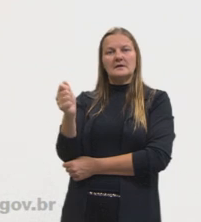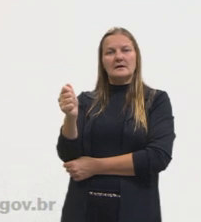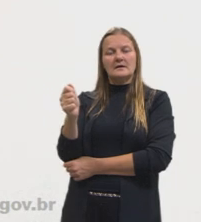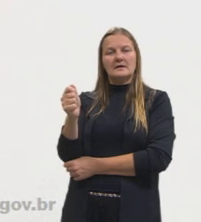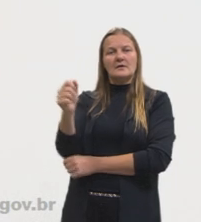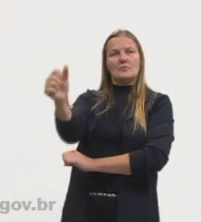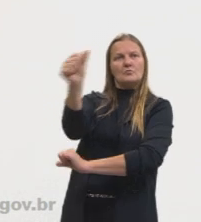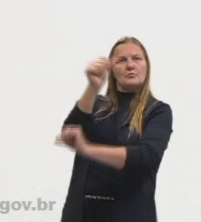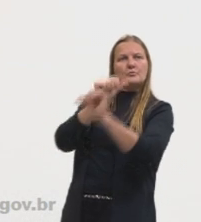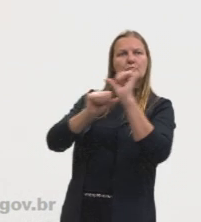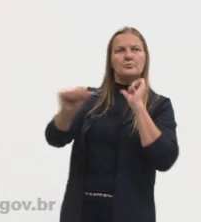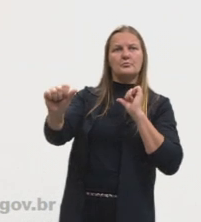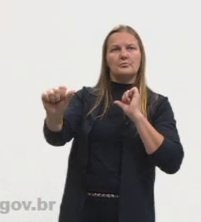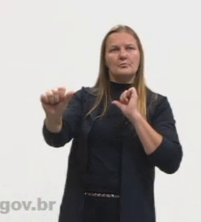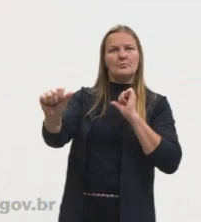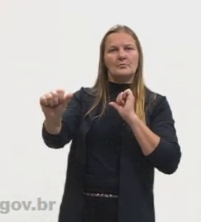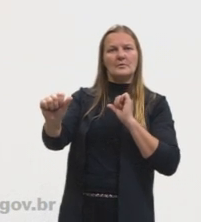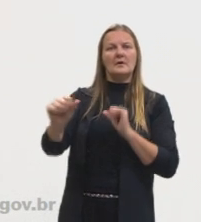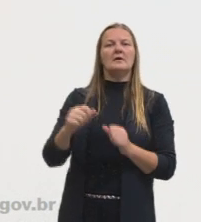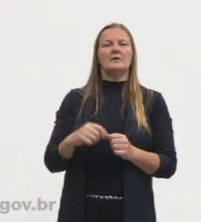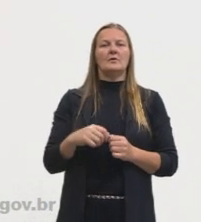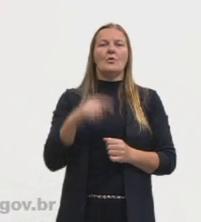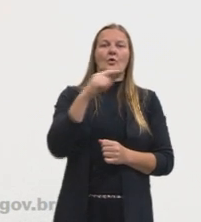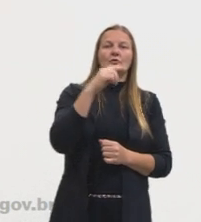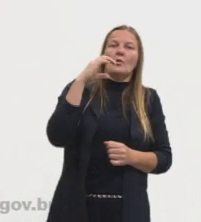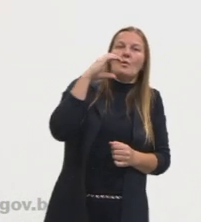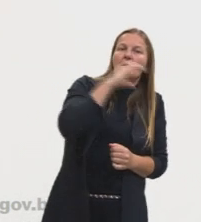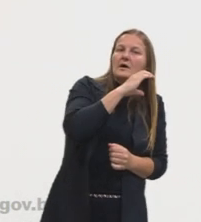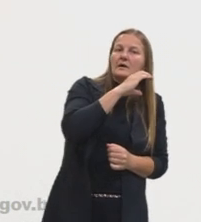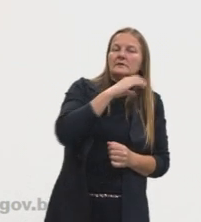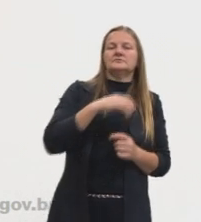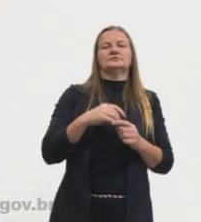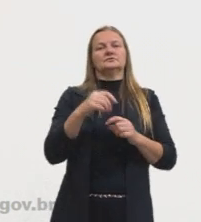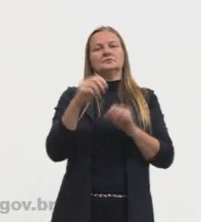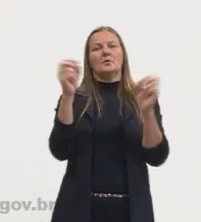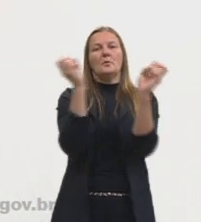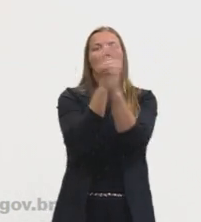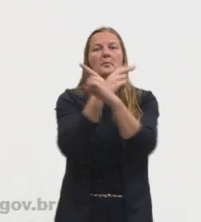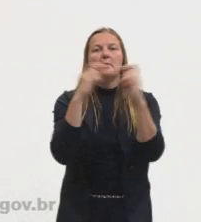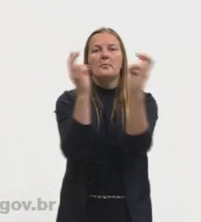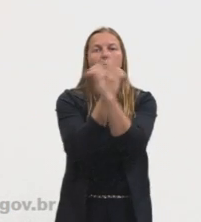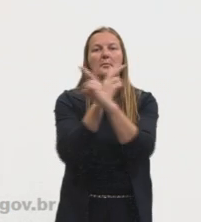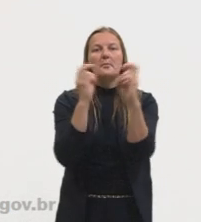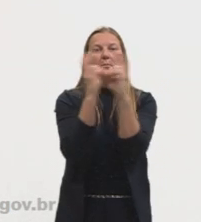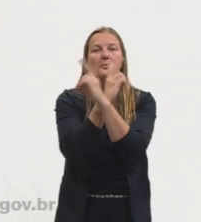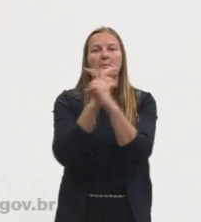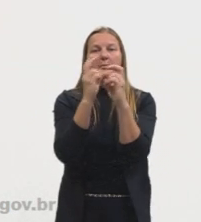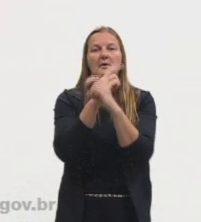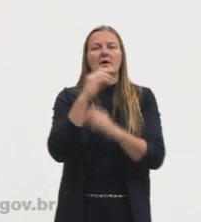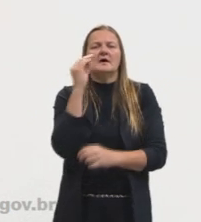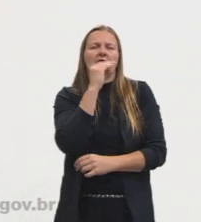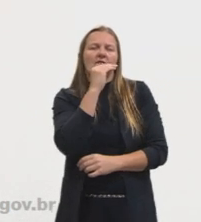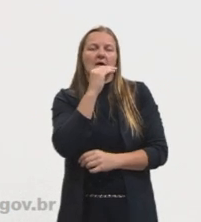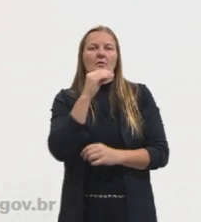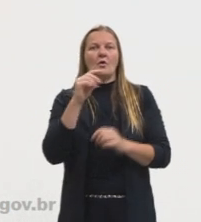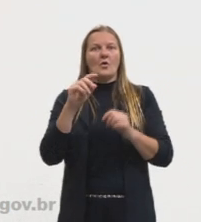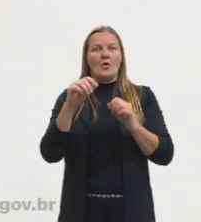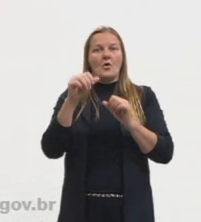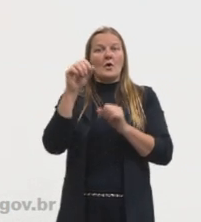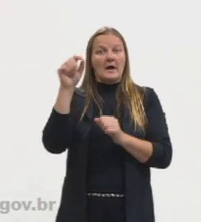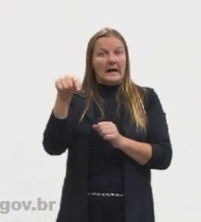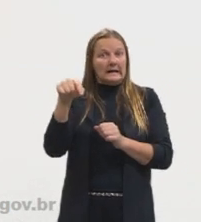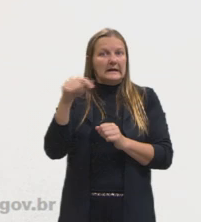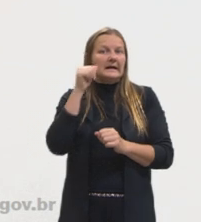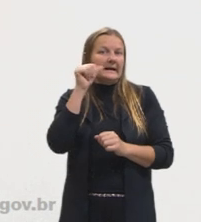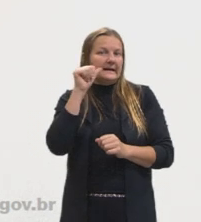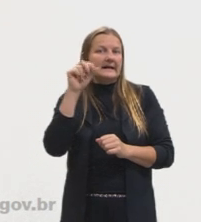contrário do El Nino. Se eu disse pra vocês, então, que esses ventos alíseos, eles enfraquecem, no Laninha é o contrário, eles